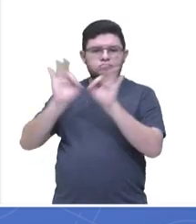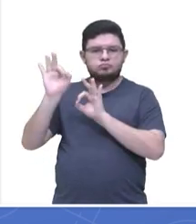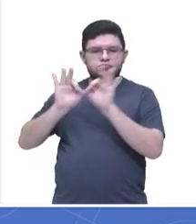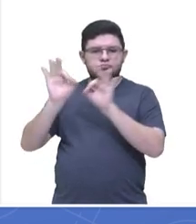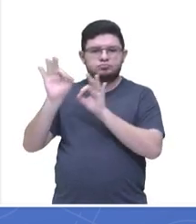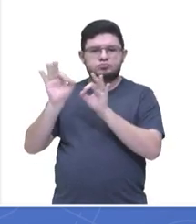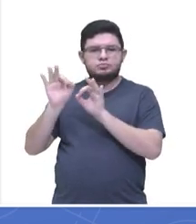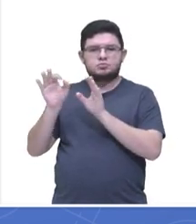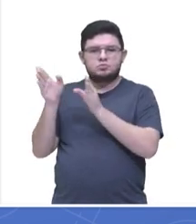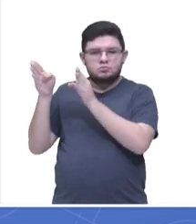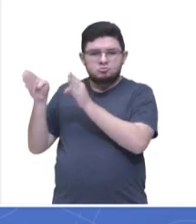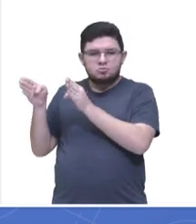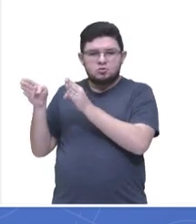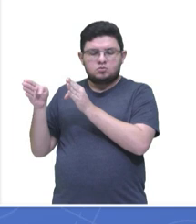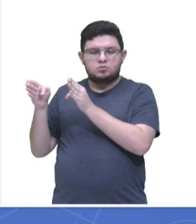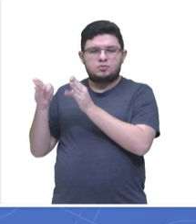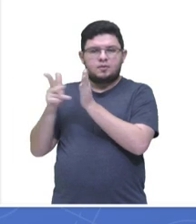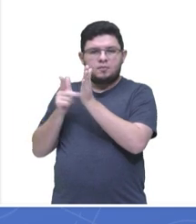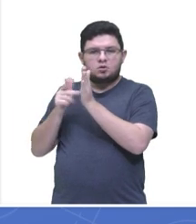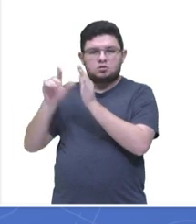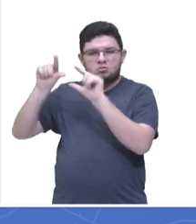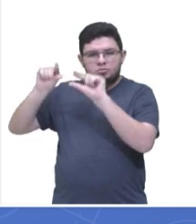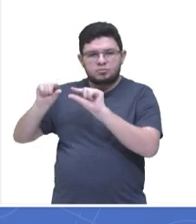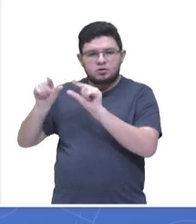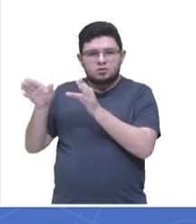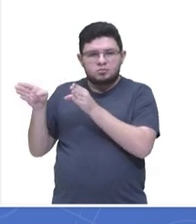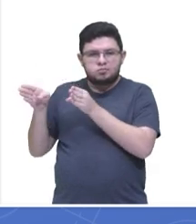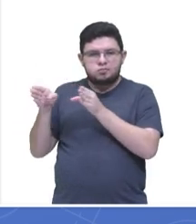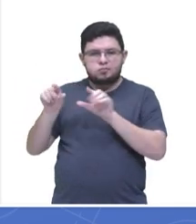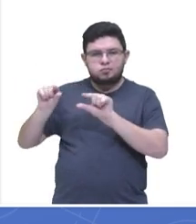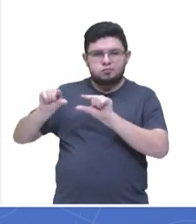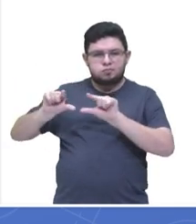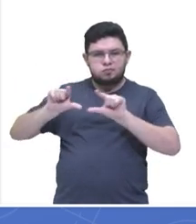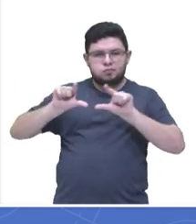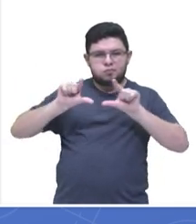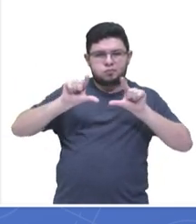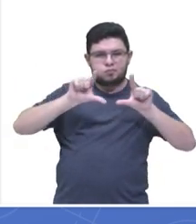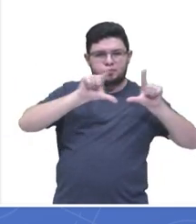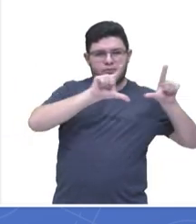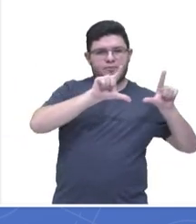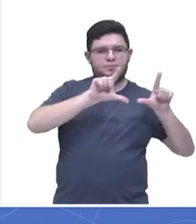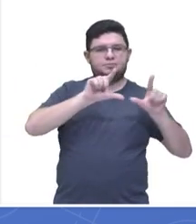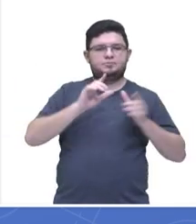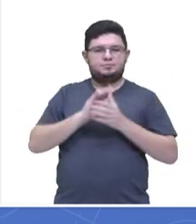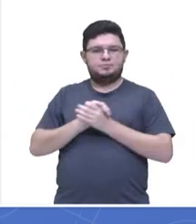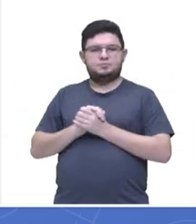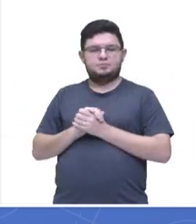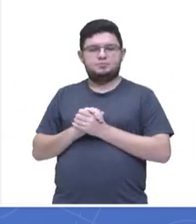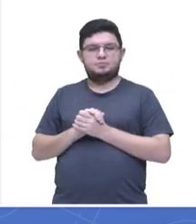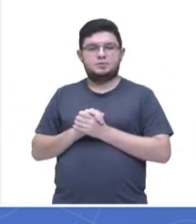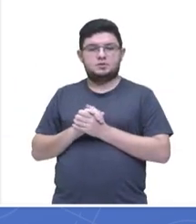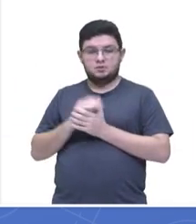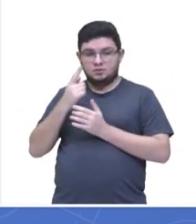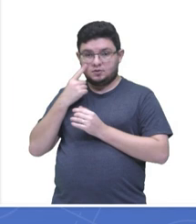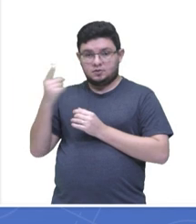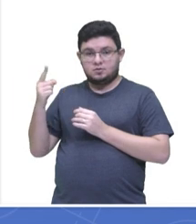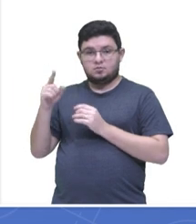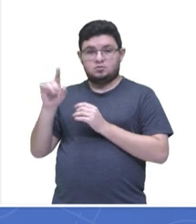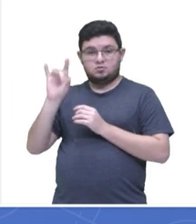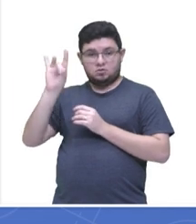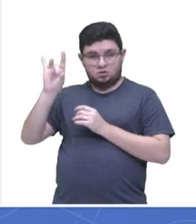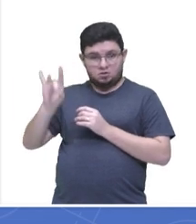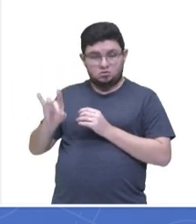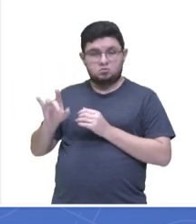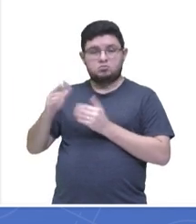da menor para a maior. Como você consegue reparar, cada candidato fez quatro